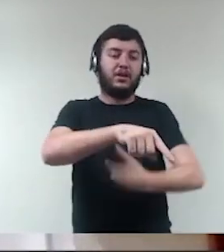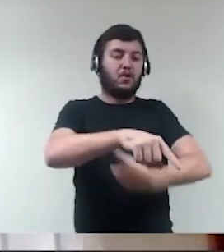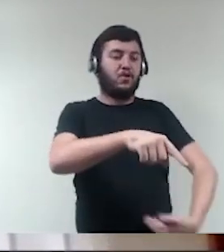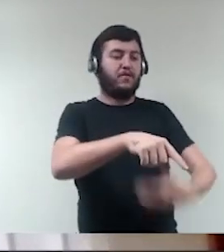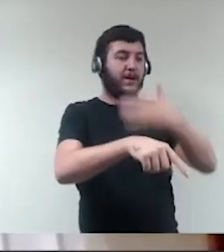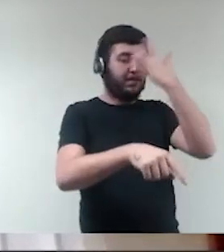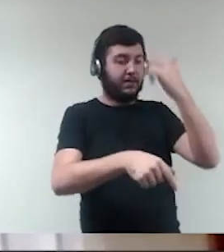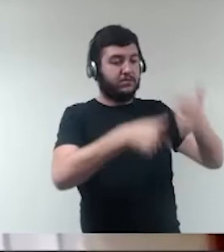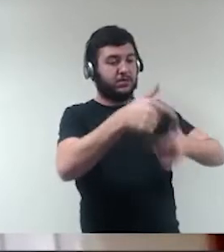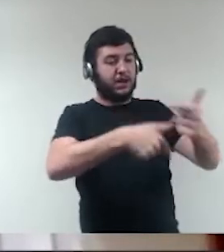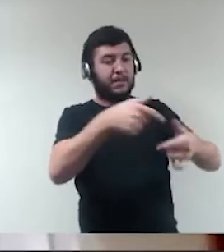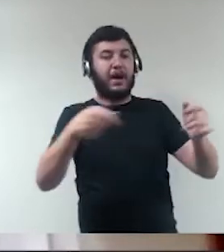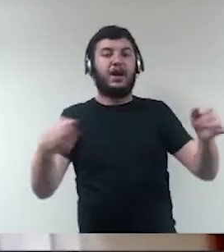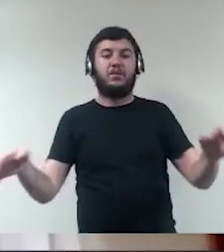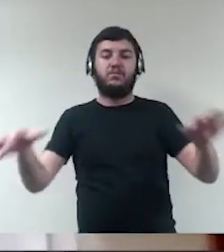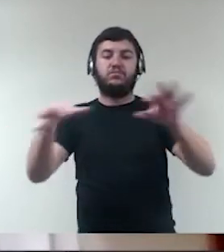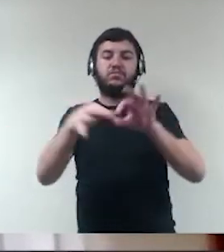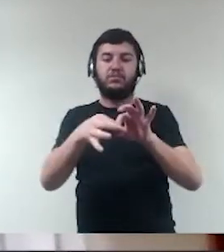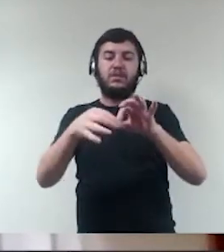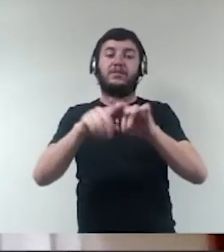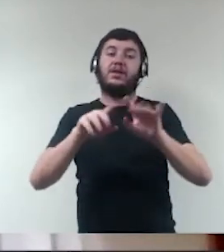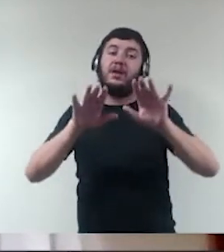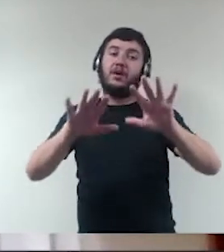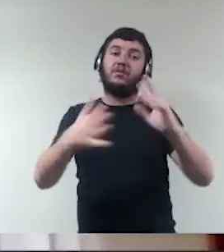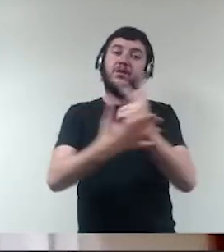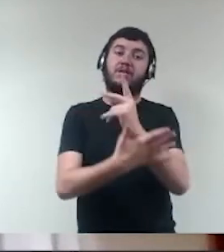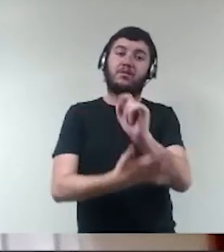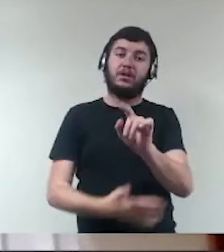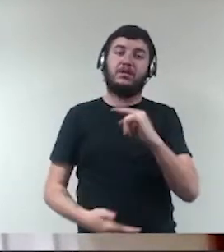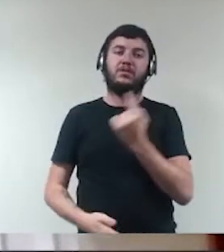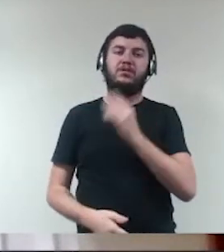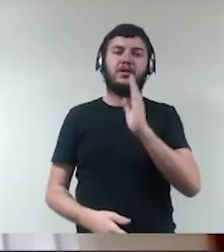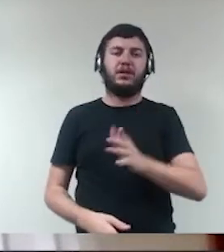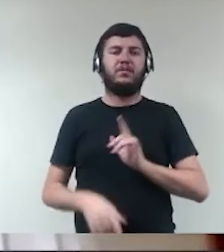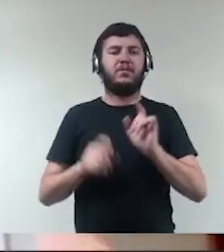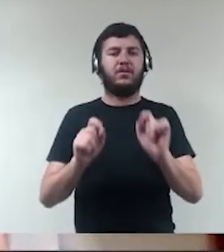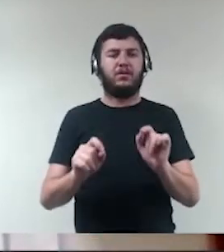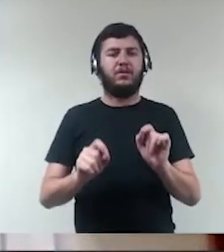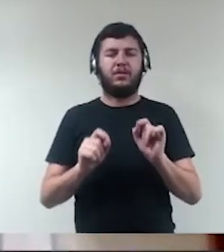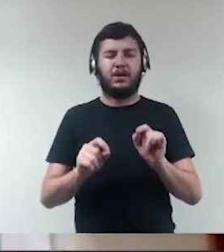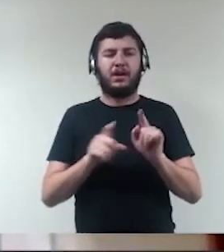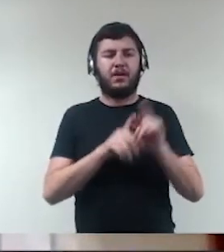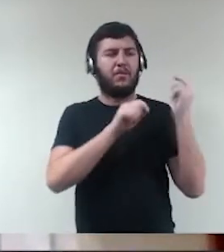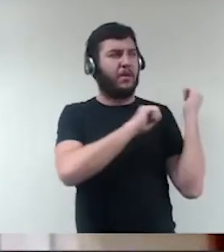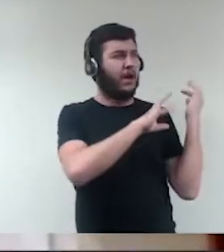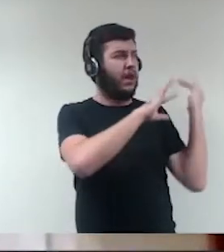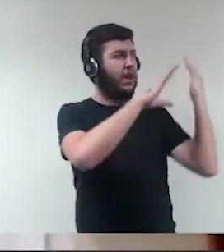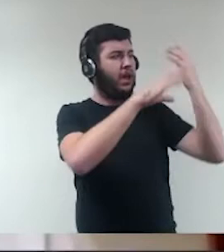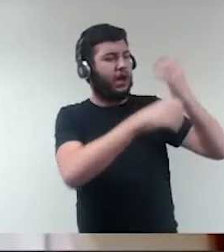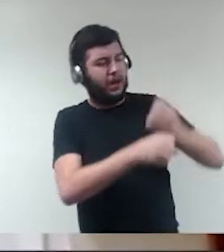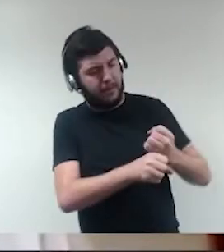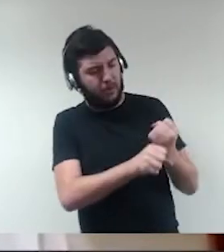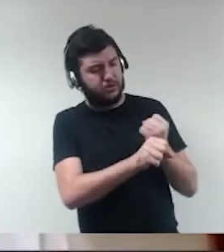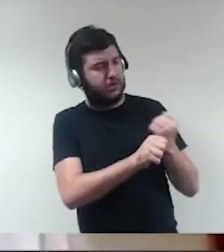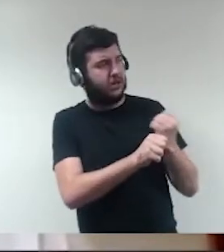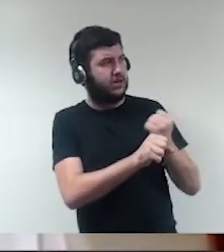A gente tem um arcabouço normativo, um microsistema que vem sendo construído ao longo dos anos,